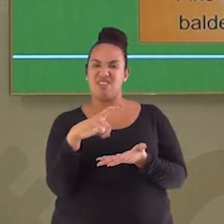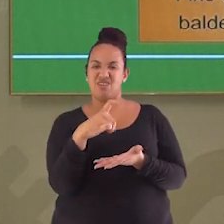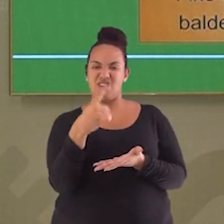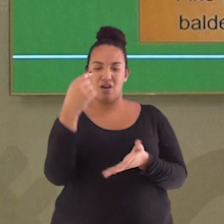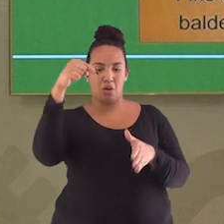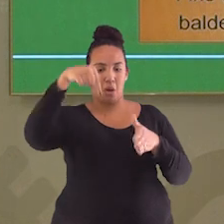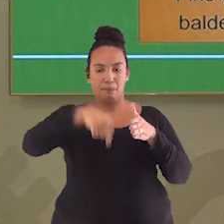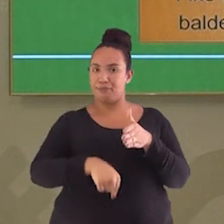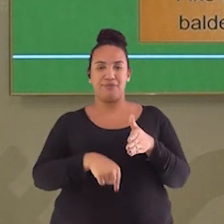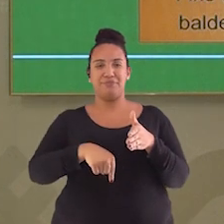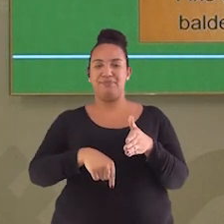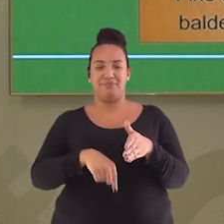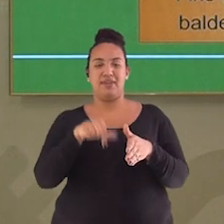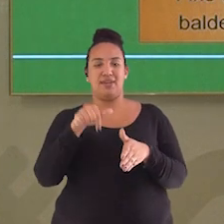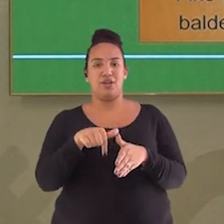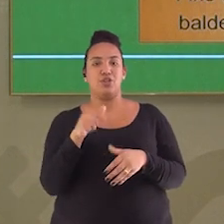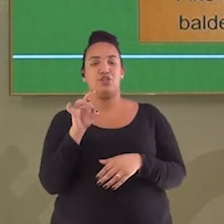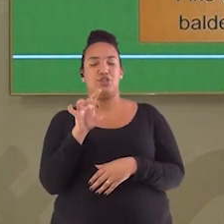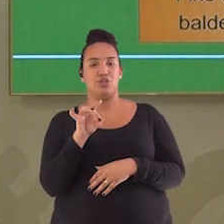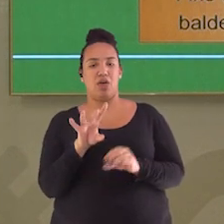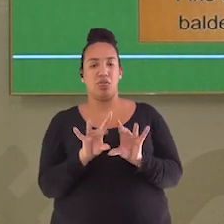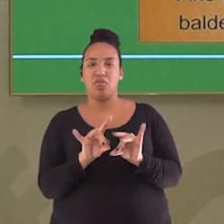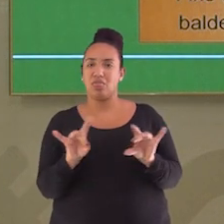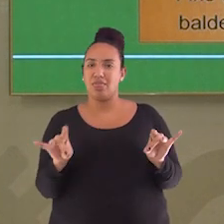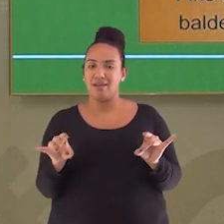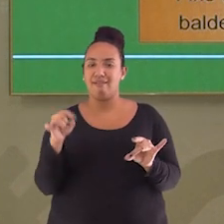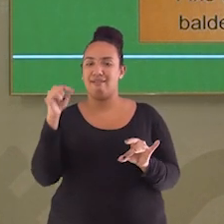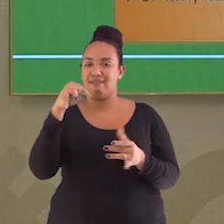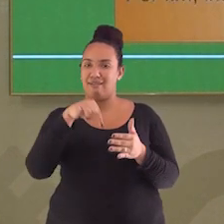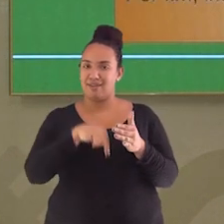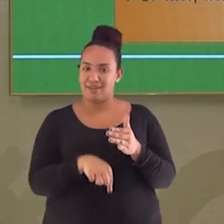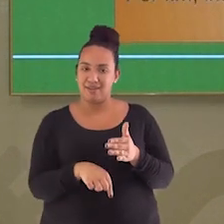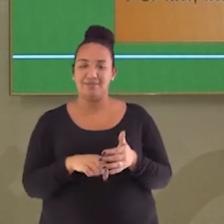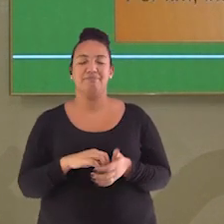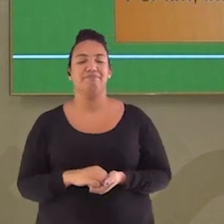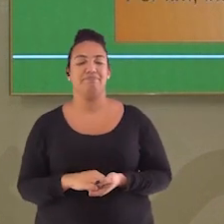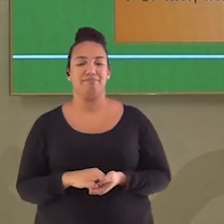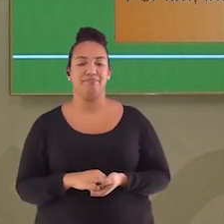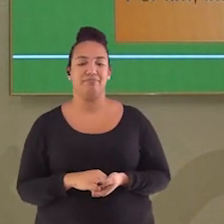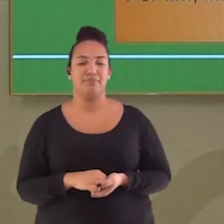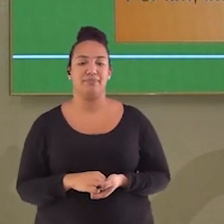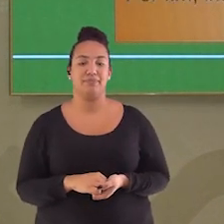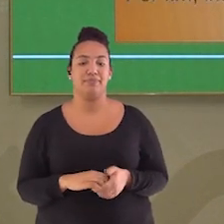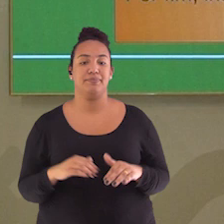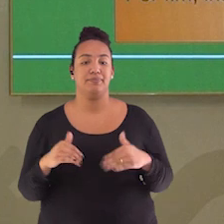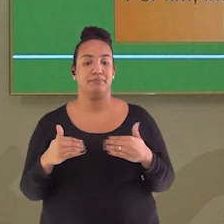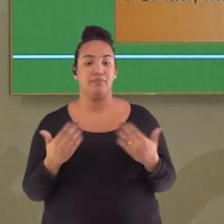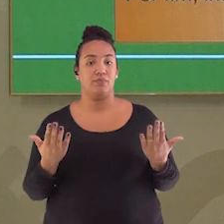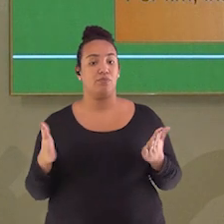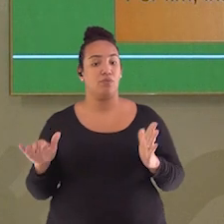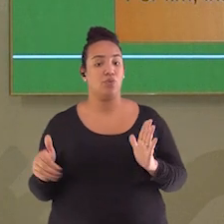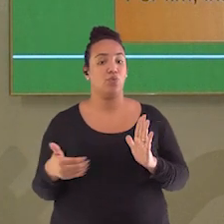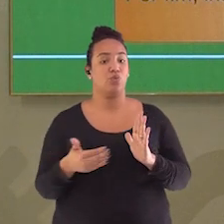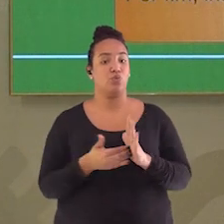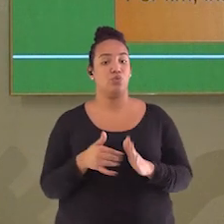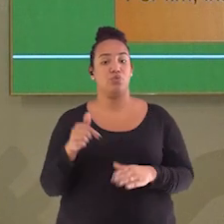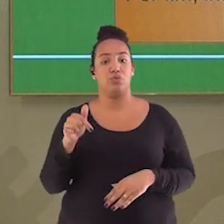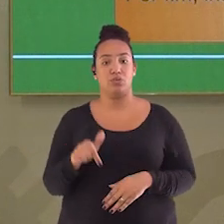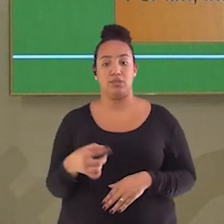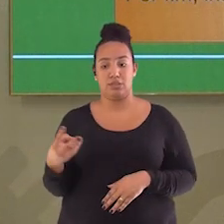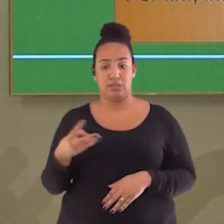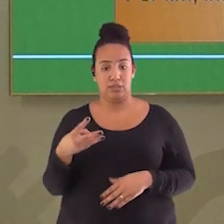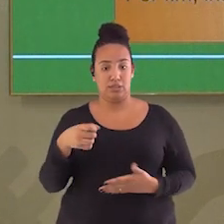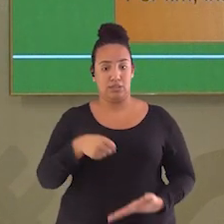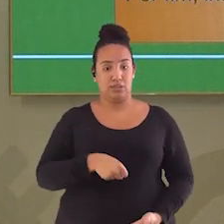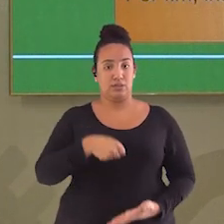orgânico, e elas vão poder circular na terra normalmente. Por fim, é perfurada a lateral do terceiro